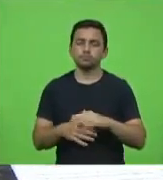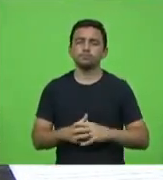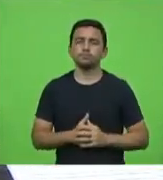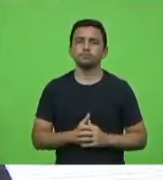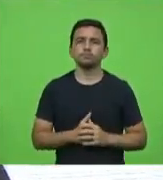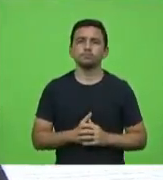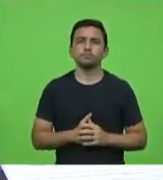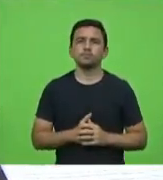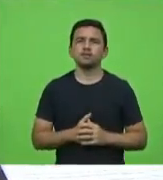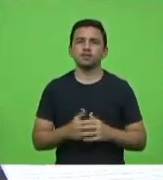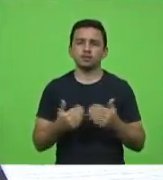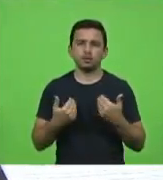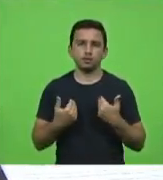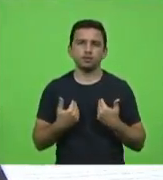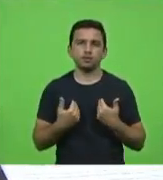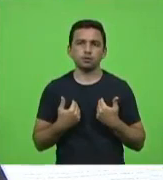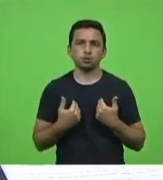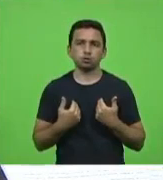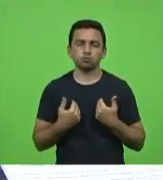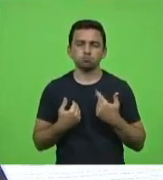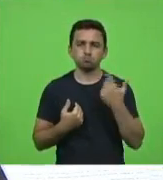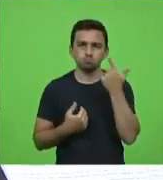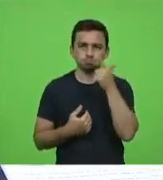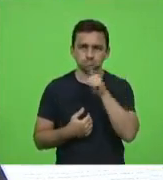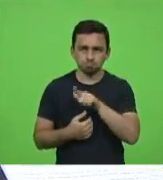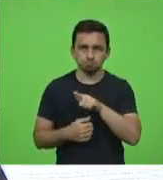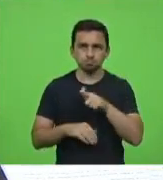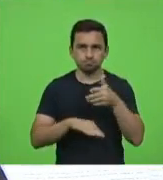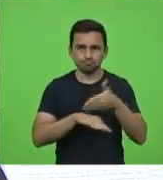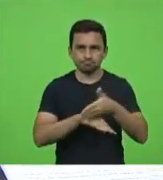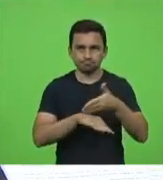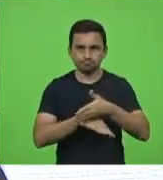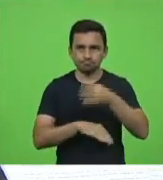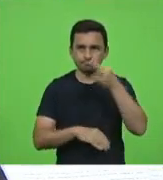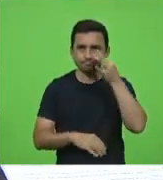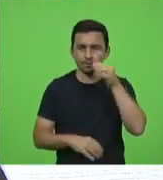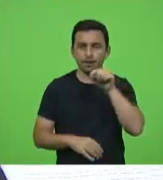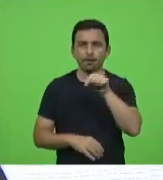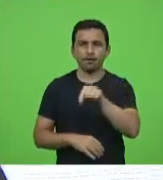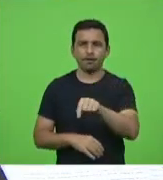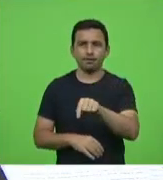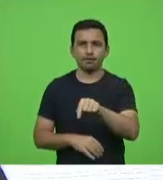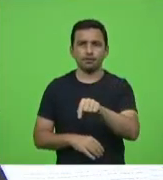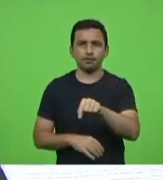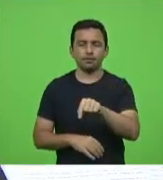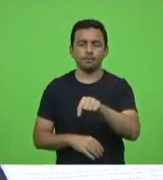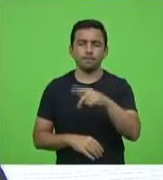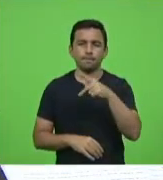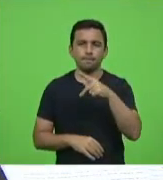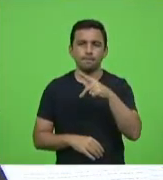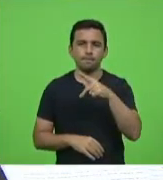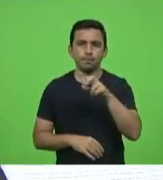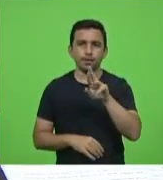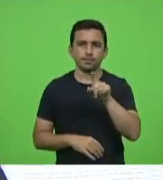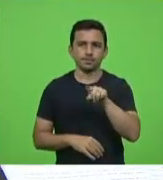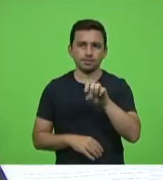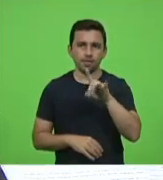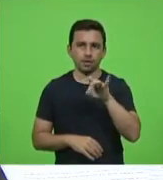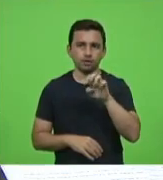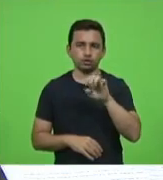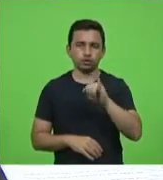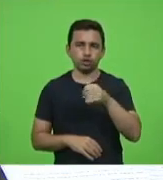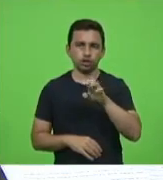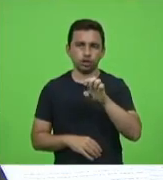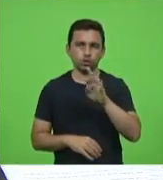eu tive a oportunidade de participar no município de presente Getúlio como você bem citou no dia